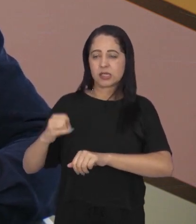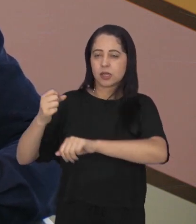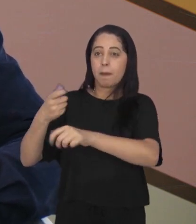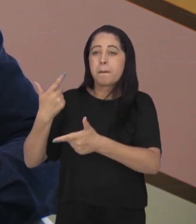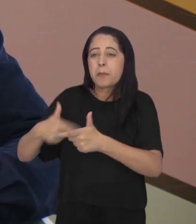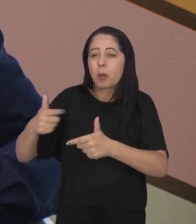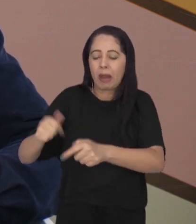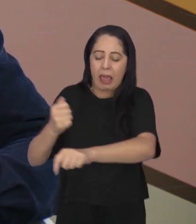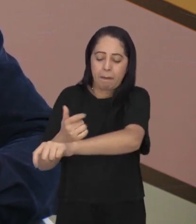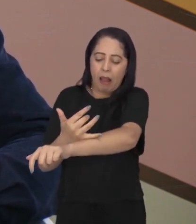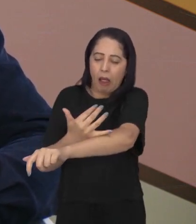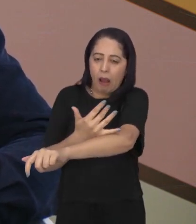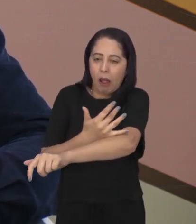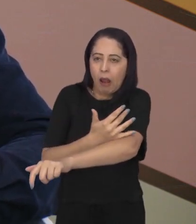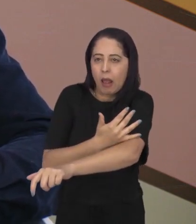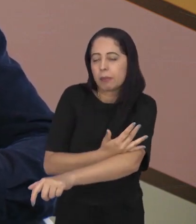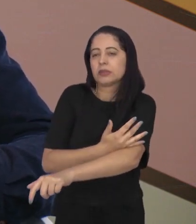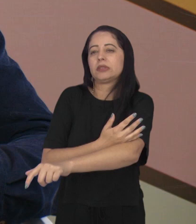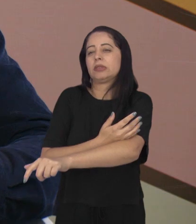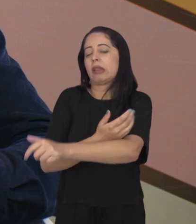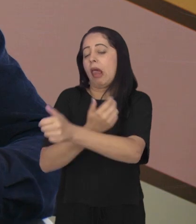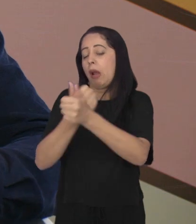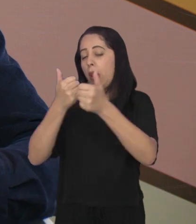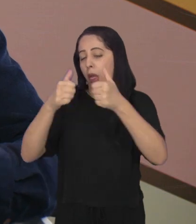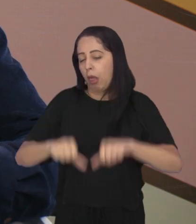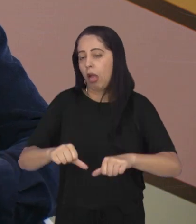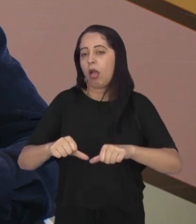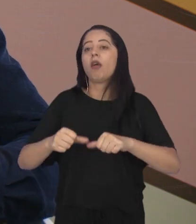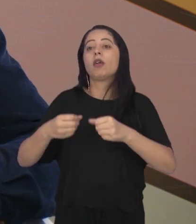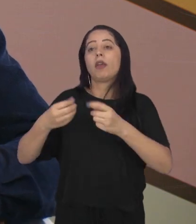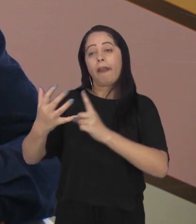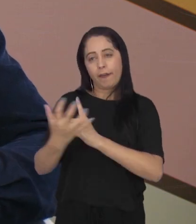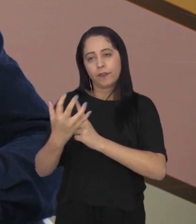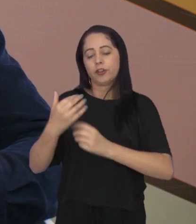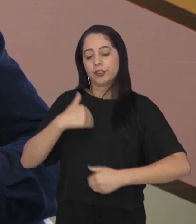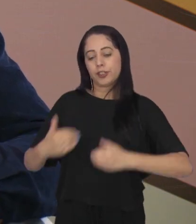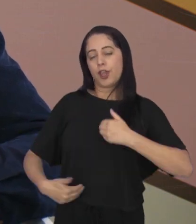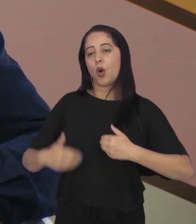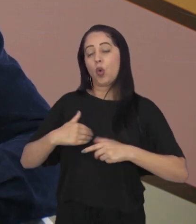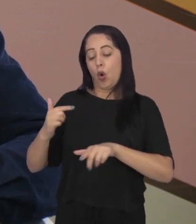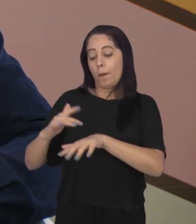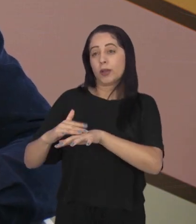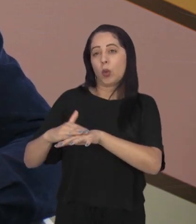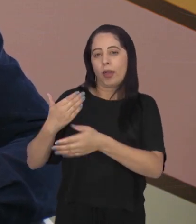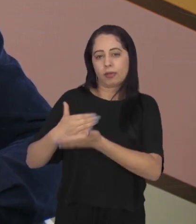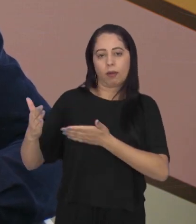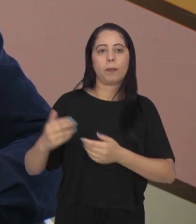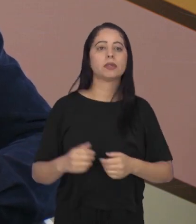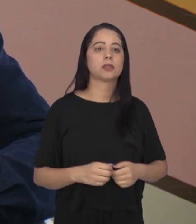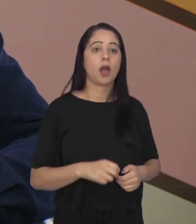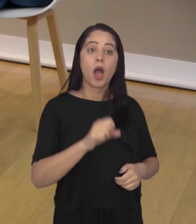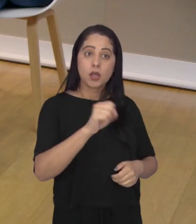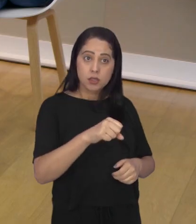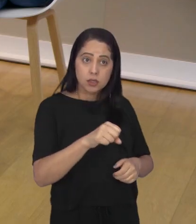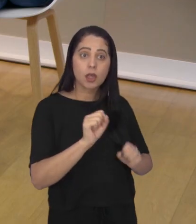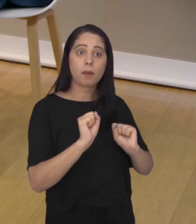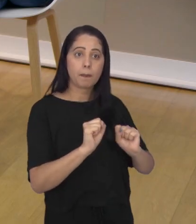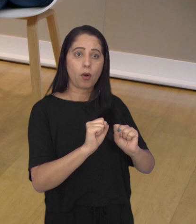aspectos emocionais geram e influenciam aspectos no corpo e vice-versa. Pode até criar, de repente, uma